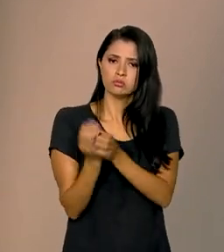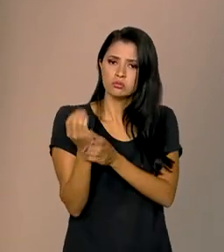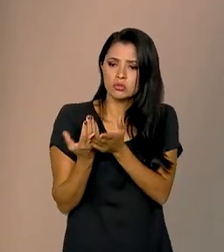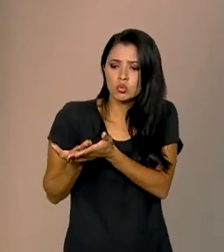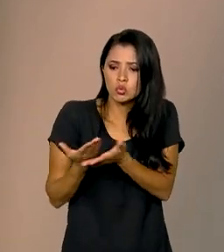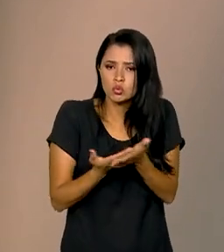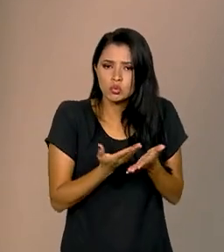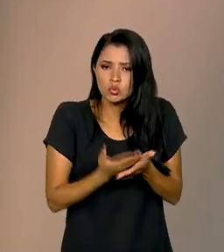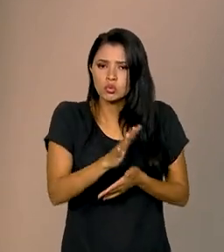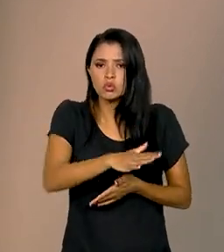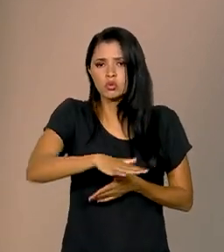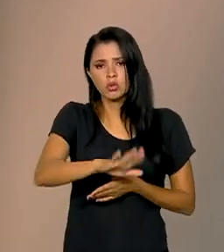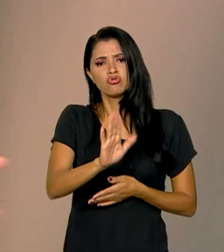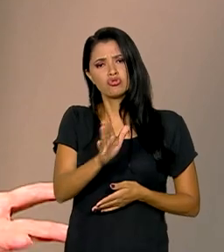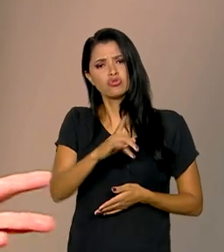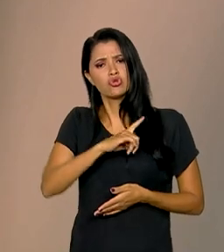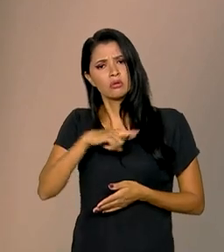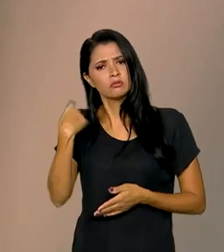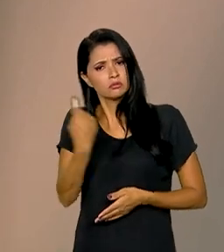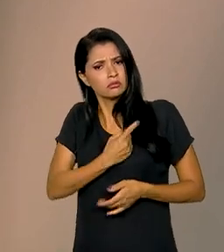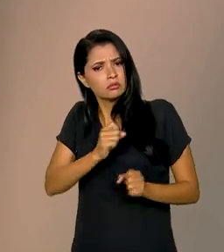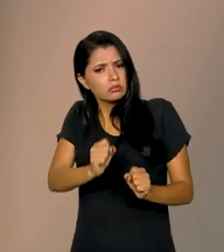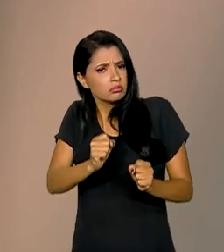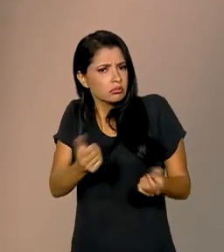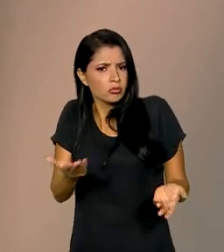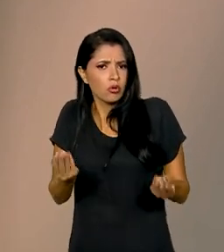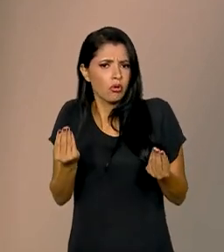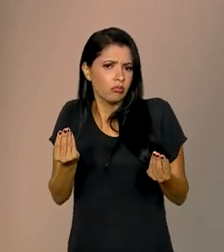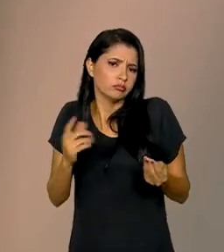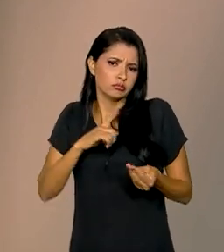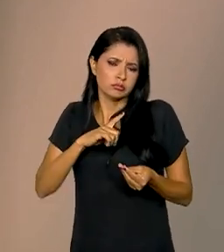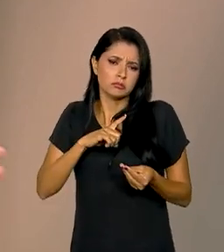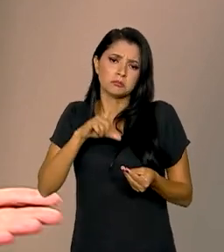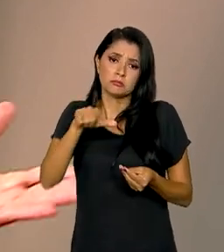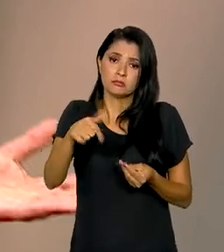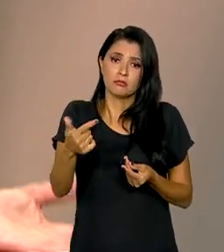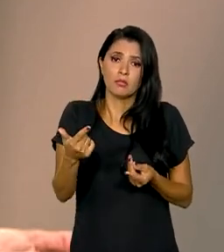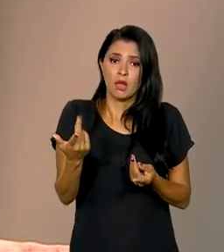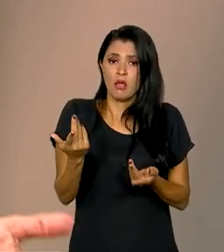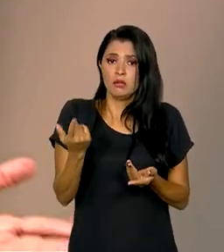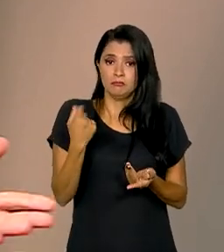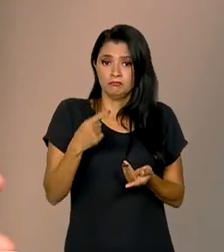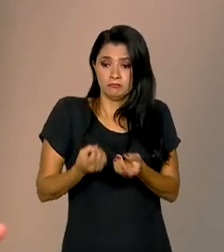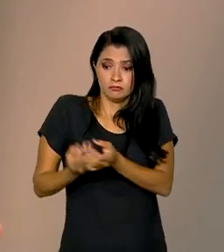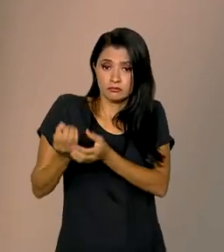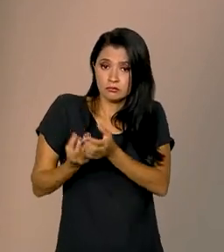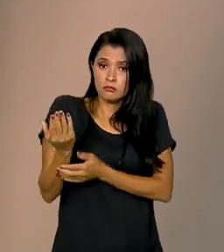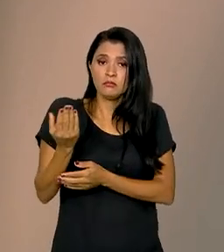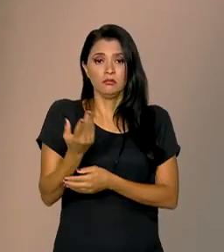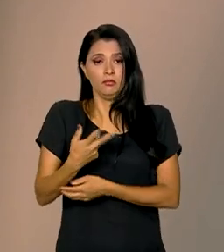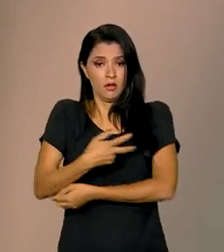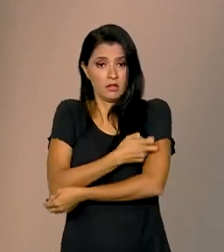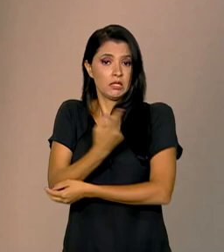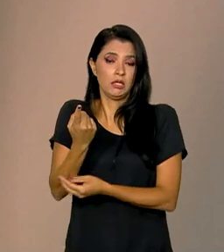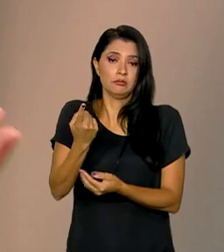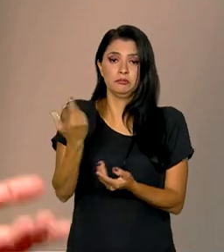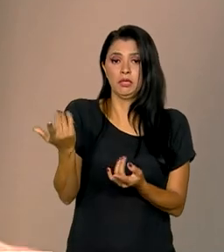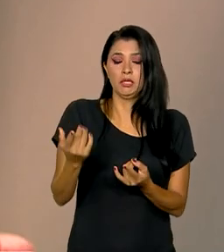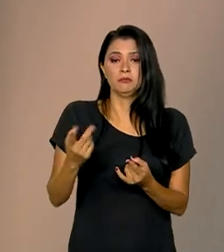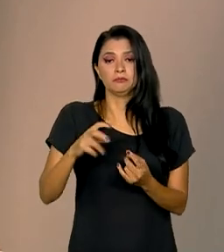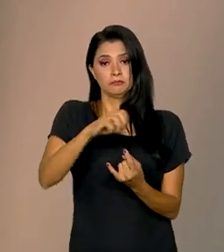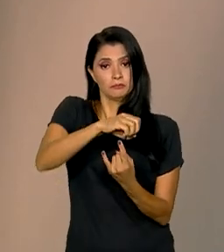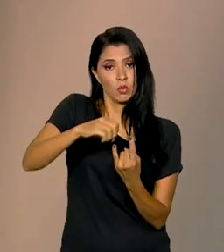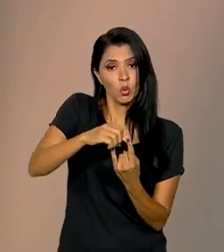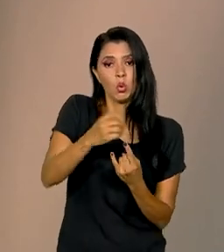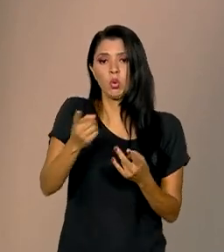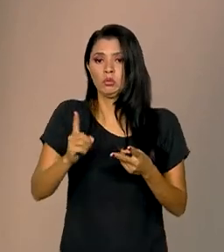estudos nesse sentido e nós poderíamos ter tido, além da produção pela Fiocruz, pelo Butantan, de